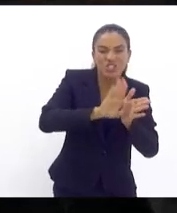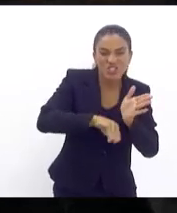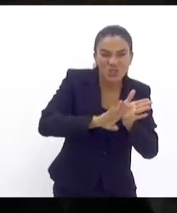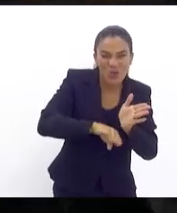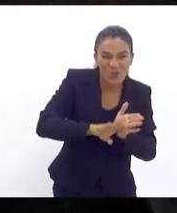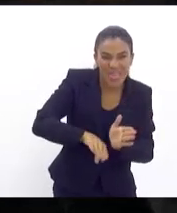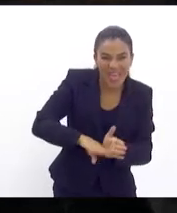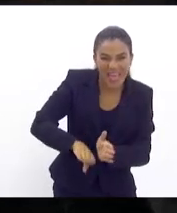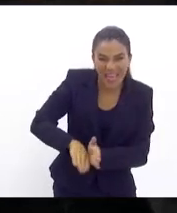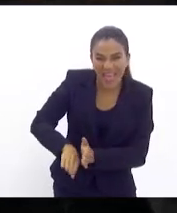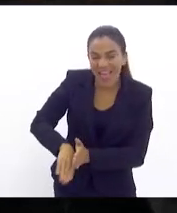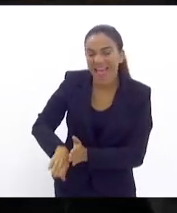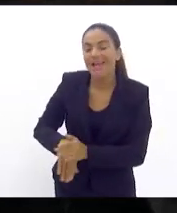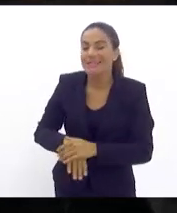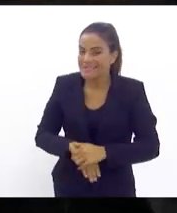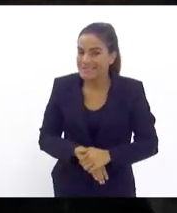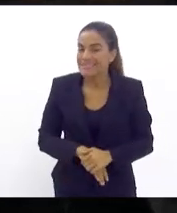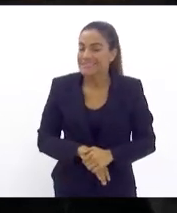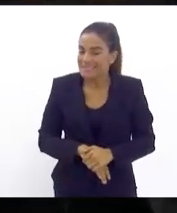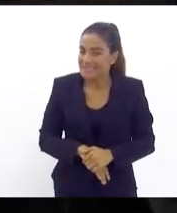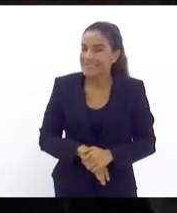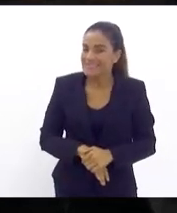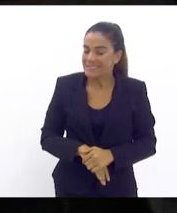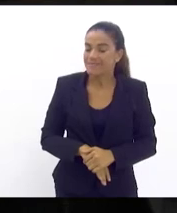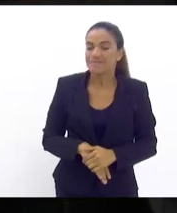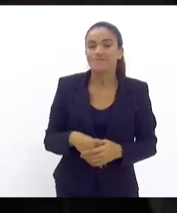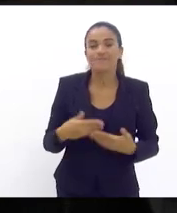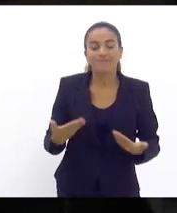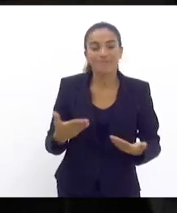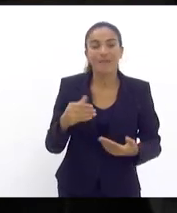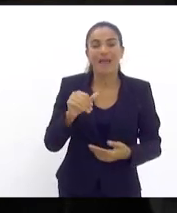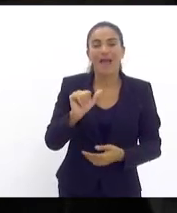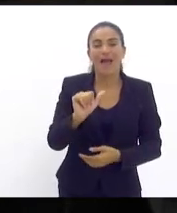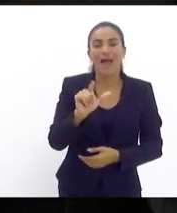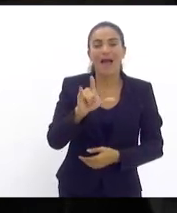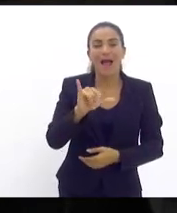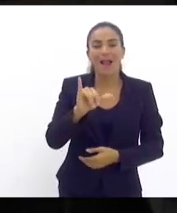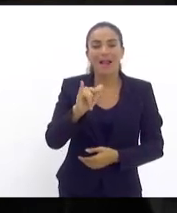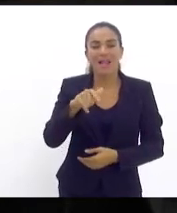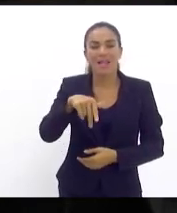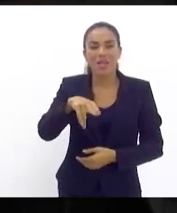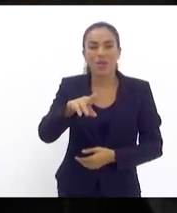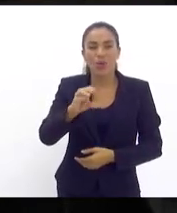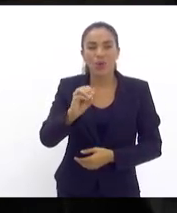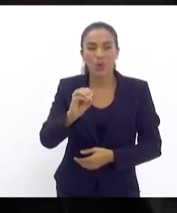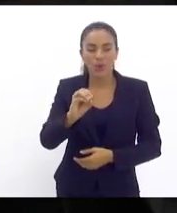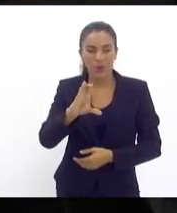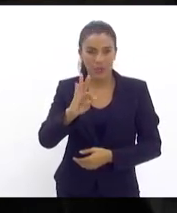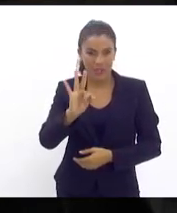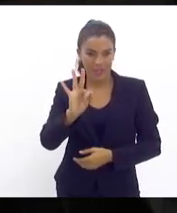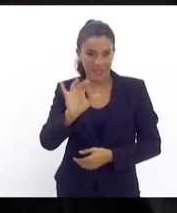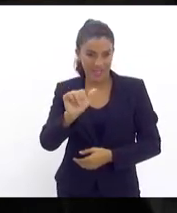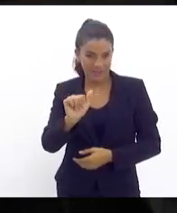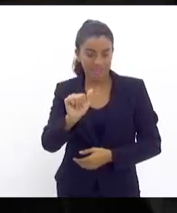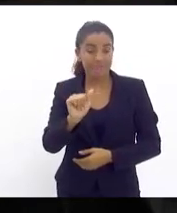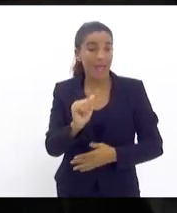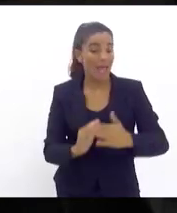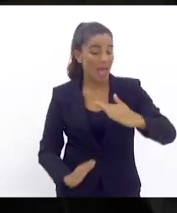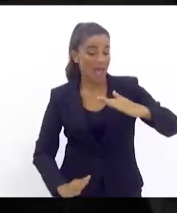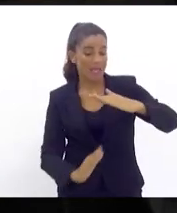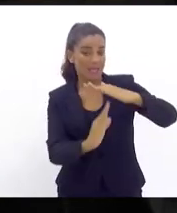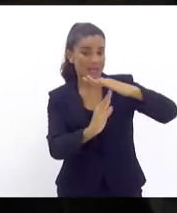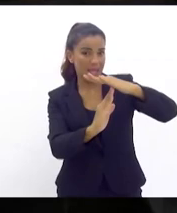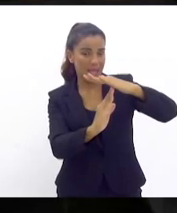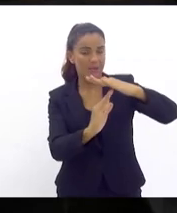federais, a alíquota que você vai aplicar só pode atingir a 1